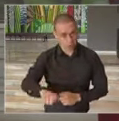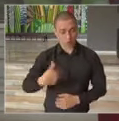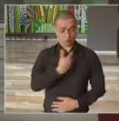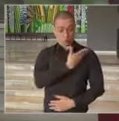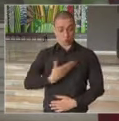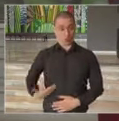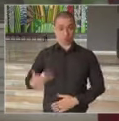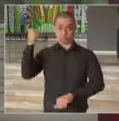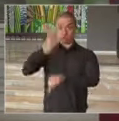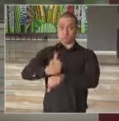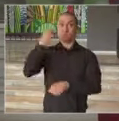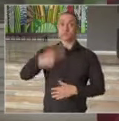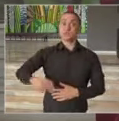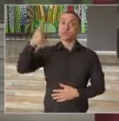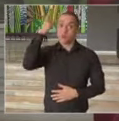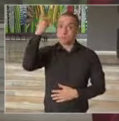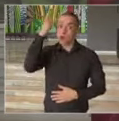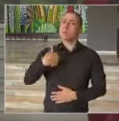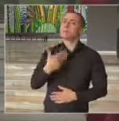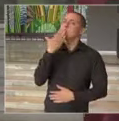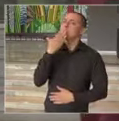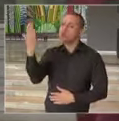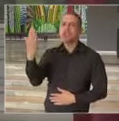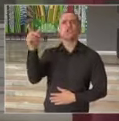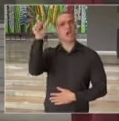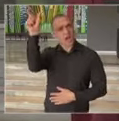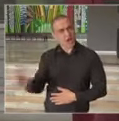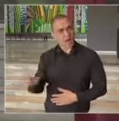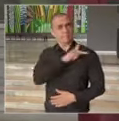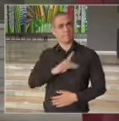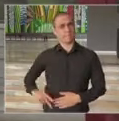governador de São Paulo, a fazer um apelo ao presidente da República